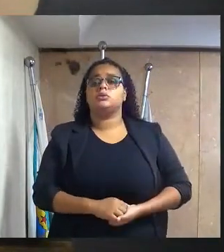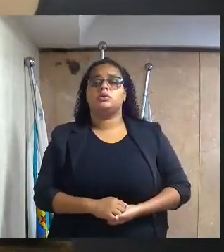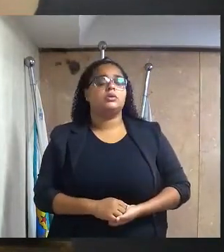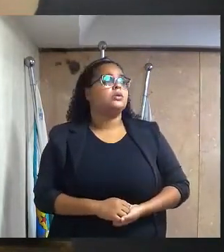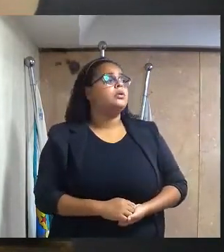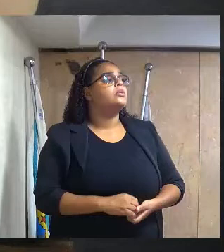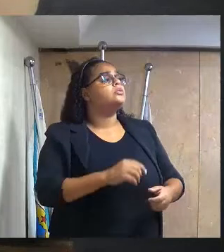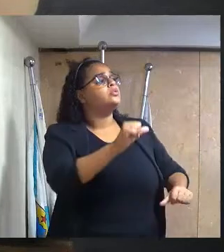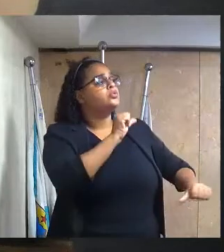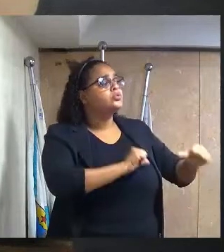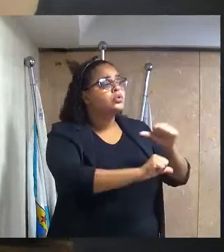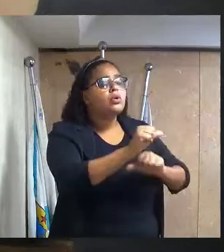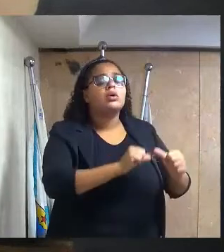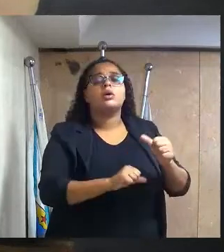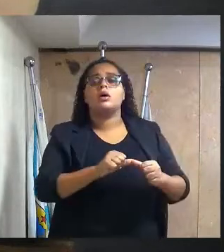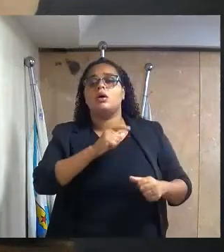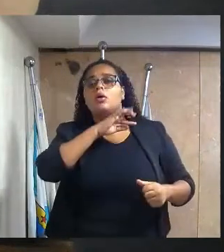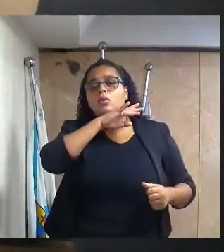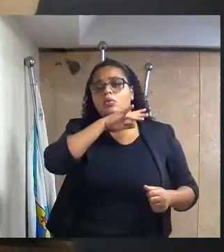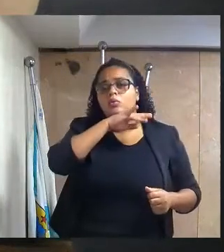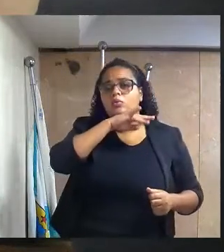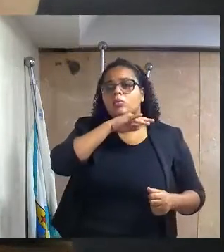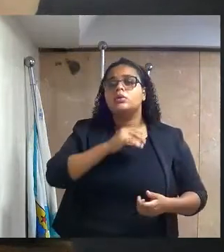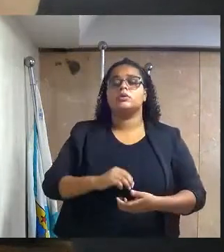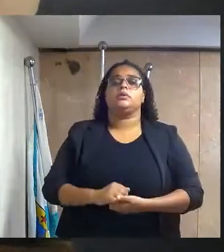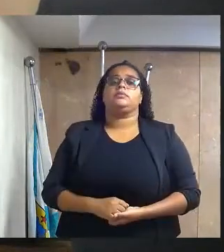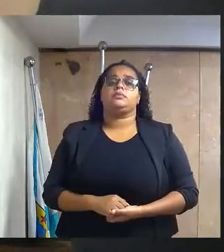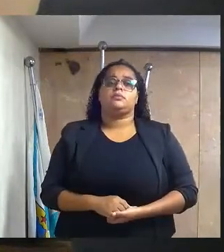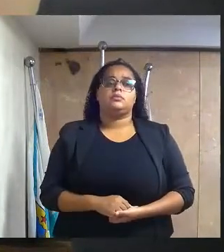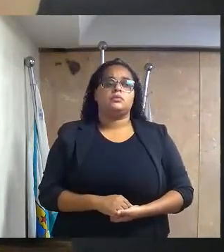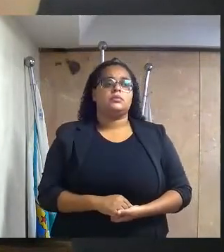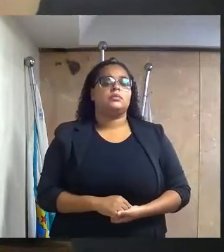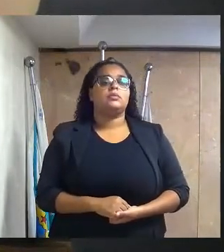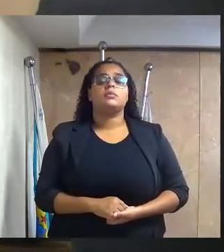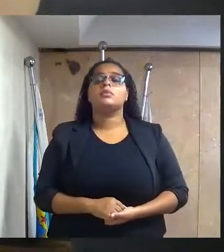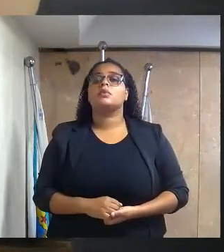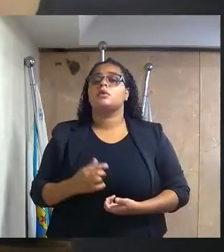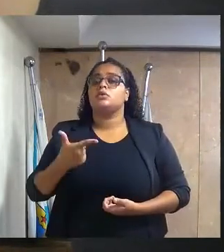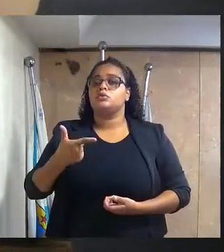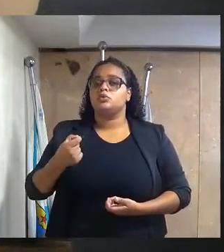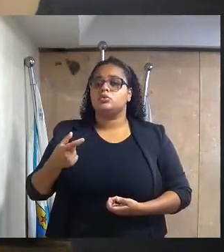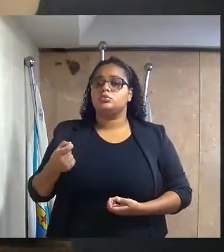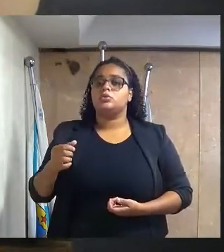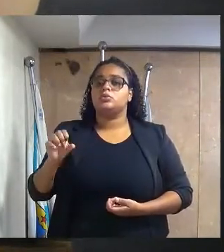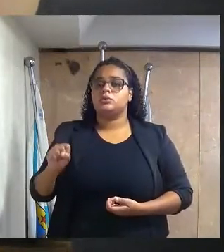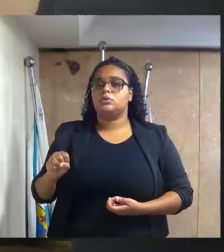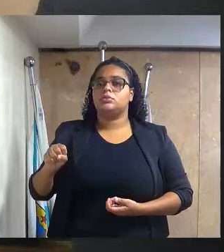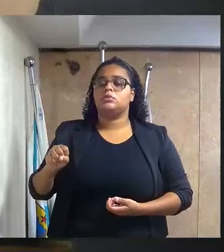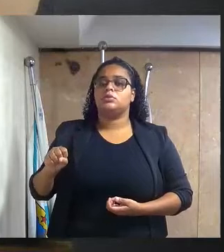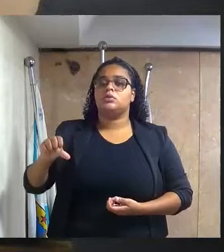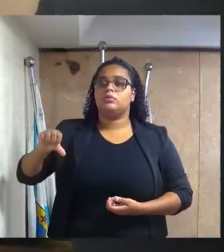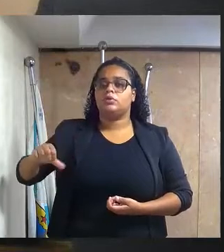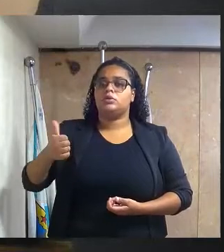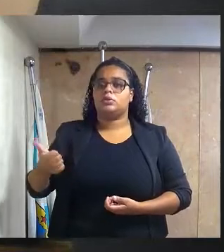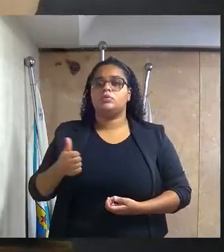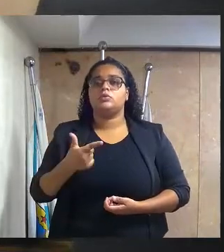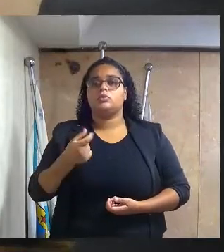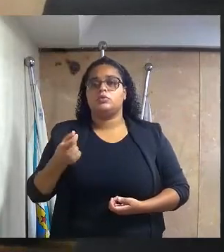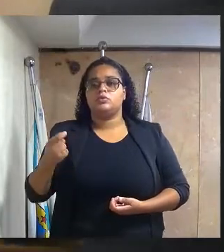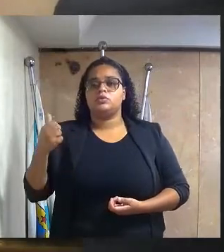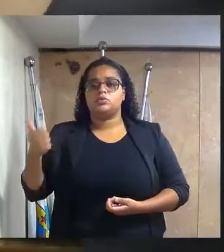trocar as lâmpadas queimadas danificadas. Indicação 2891-2021,